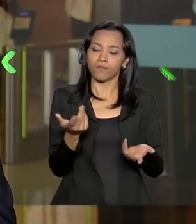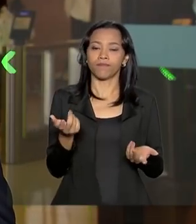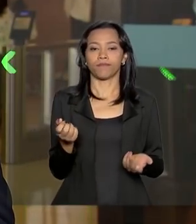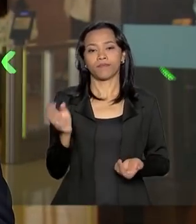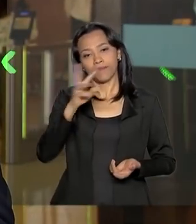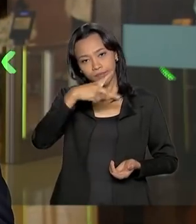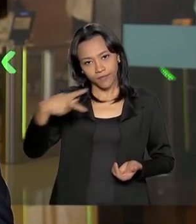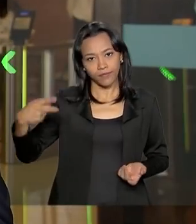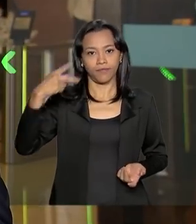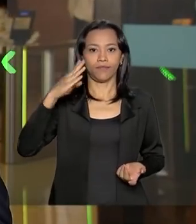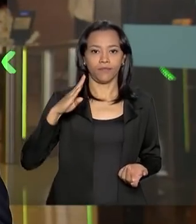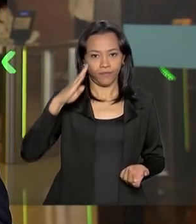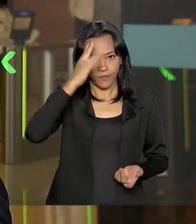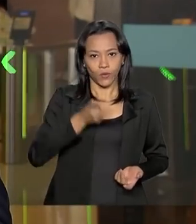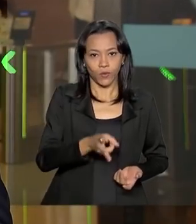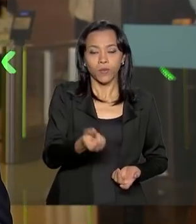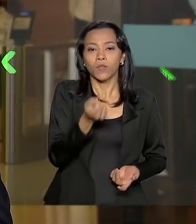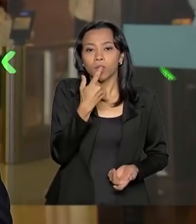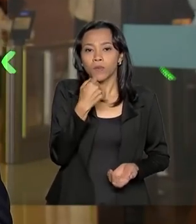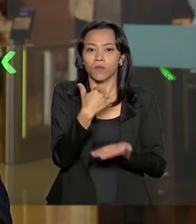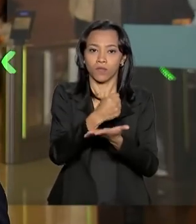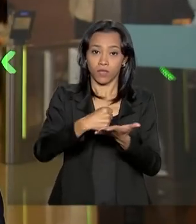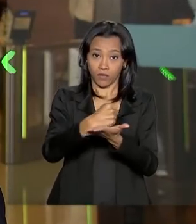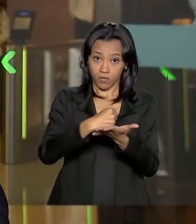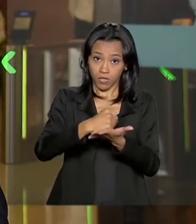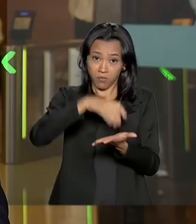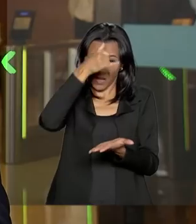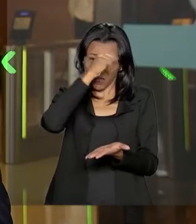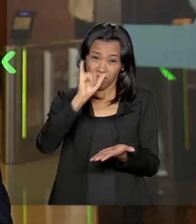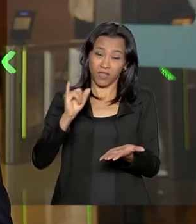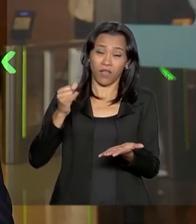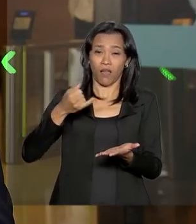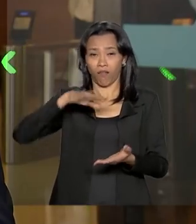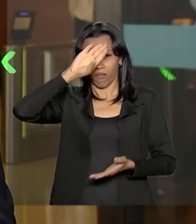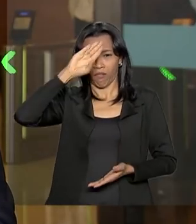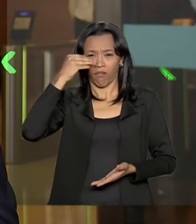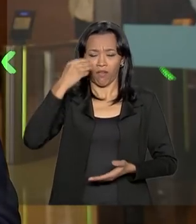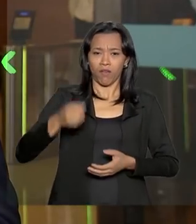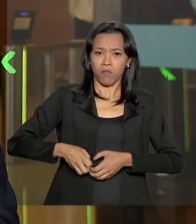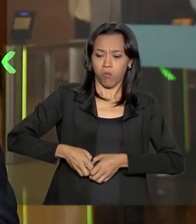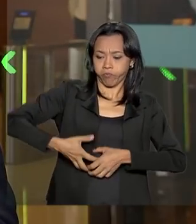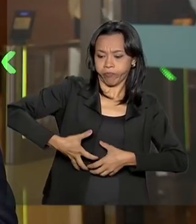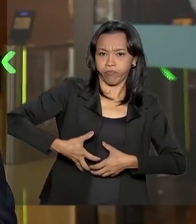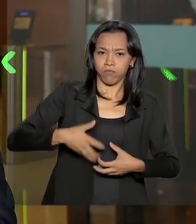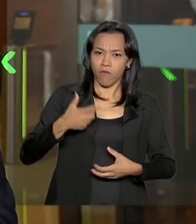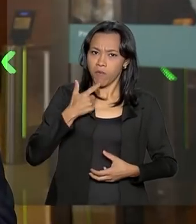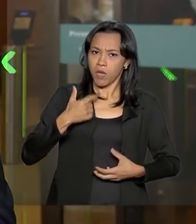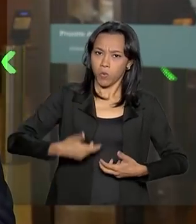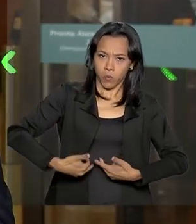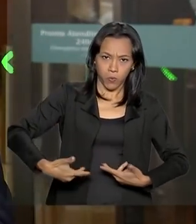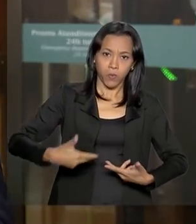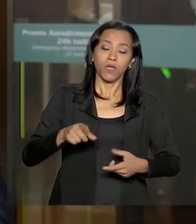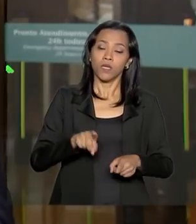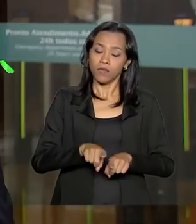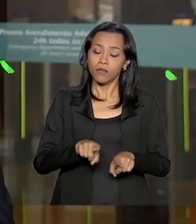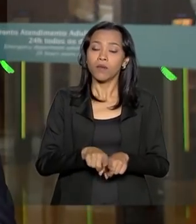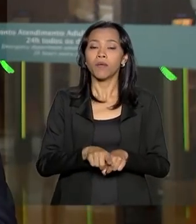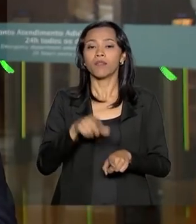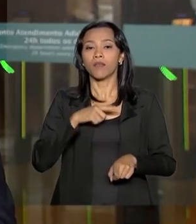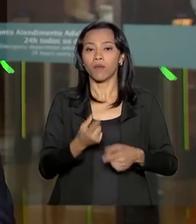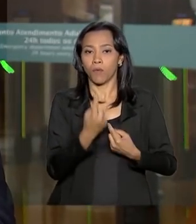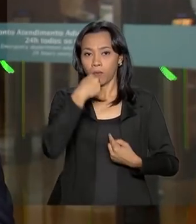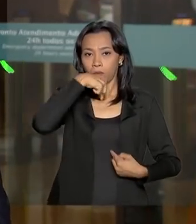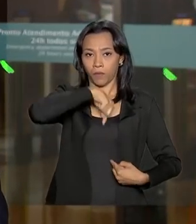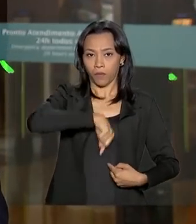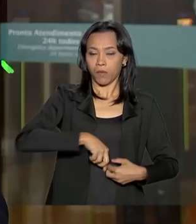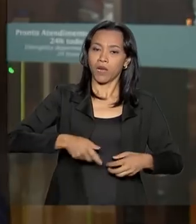recebendo antibióticos para impedir infecção e tem também uma sonda nasogástrica instalada no estômago para retirada de